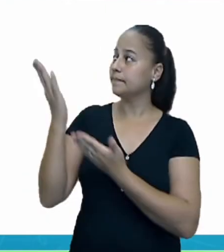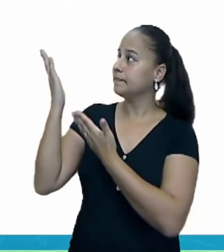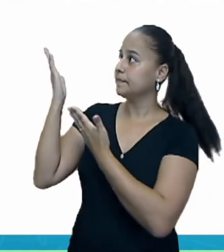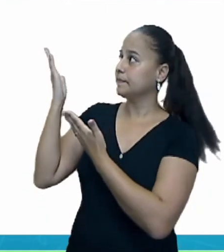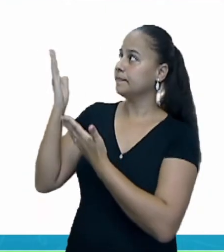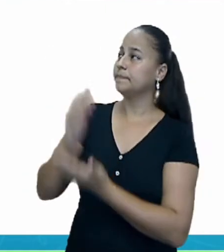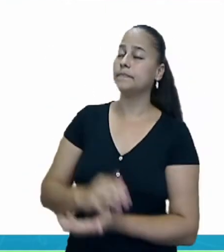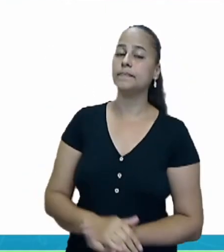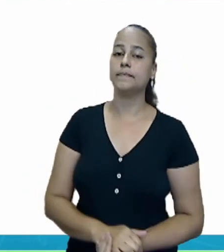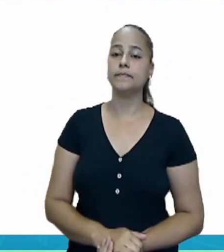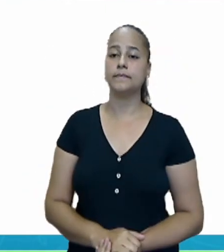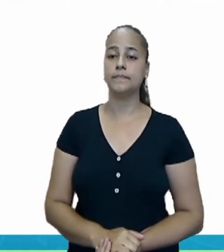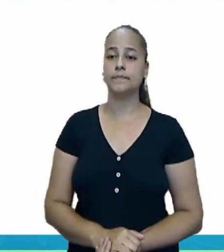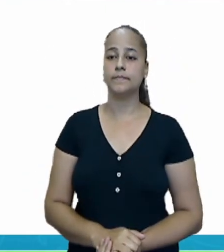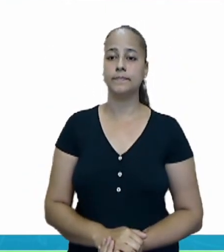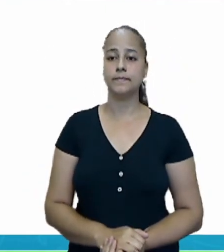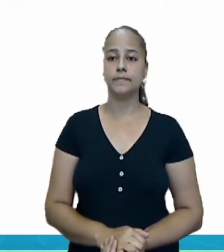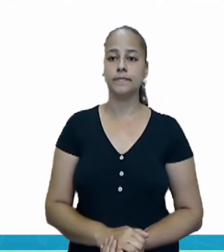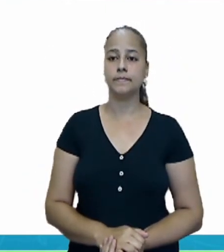onça-pintada.